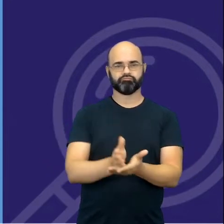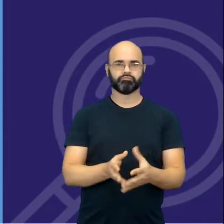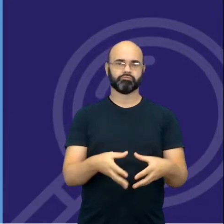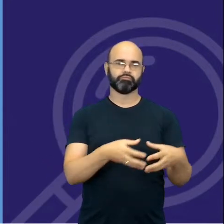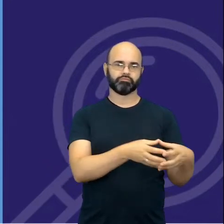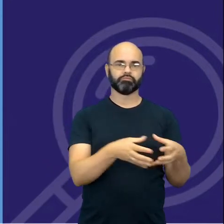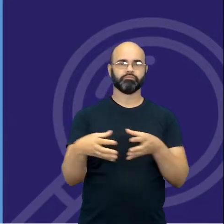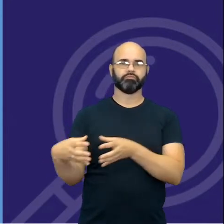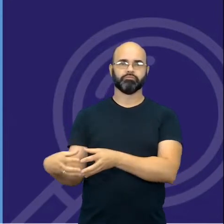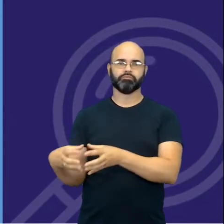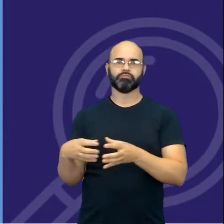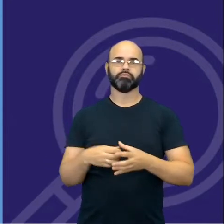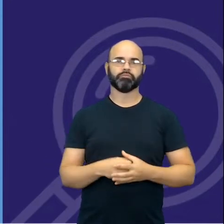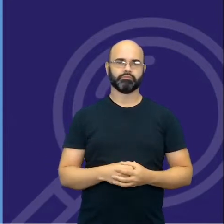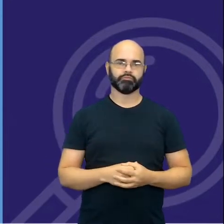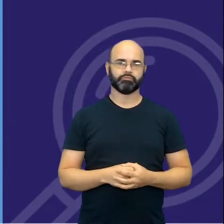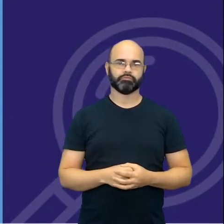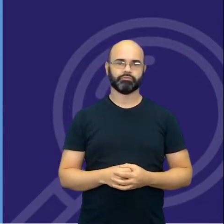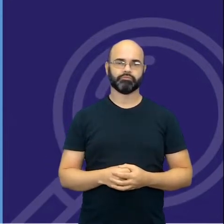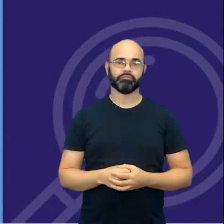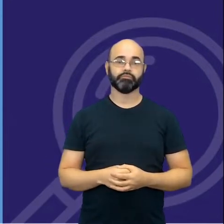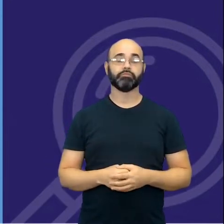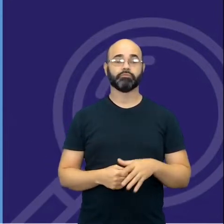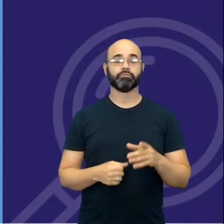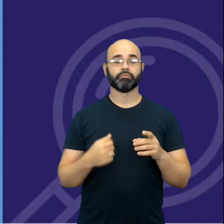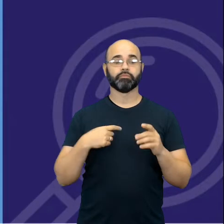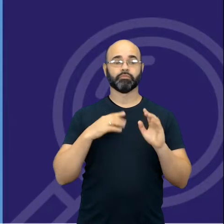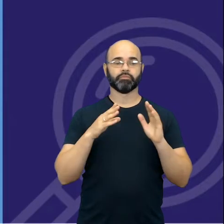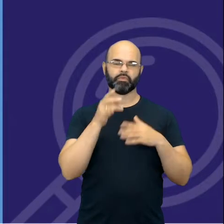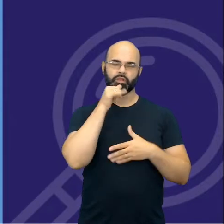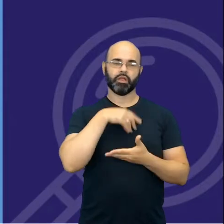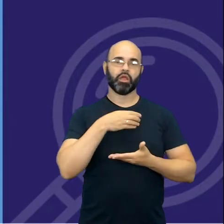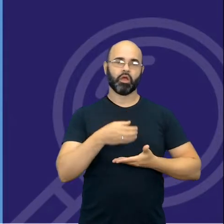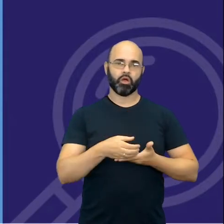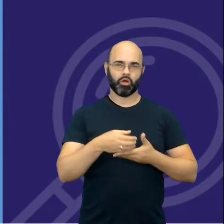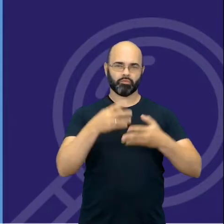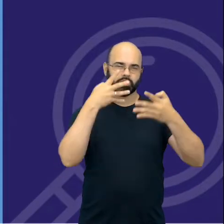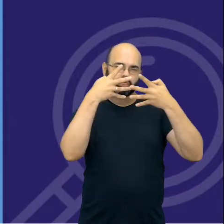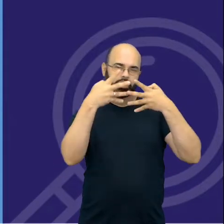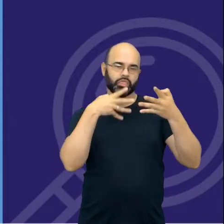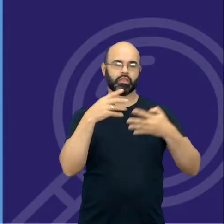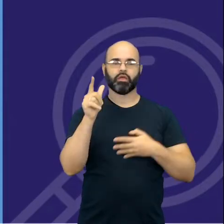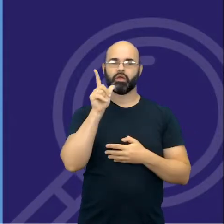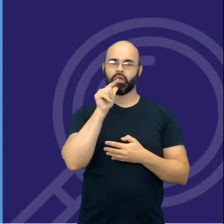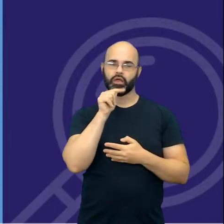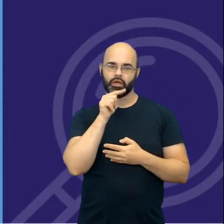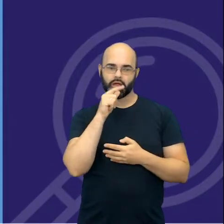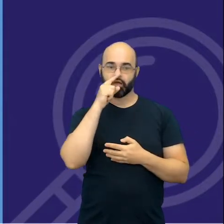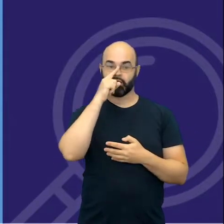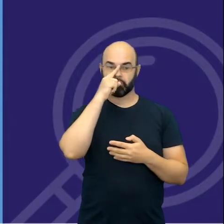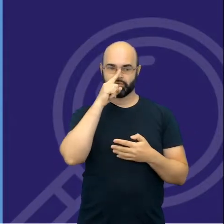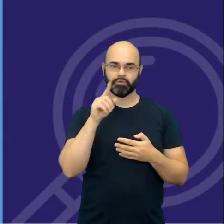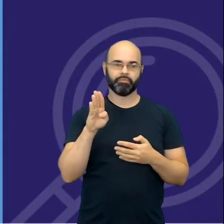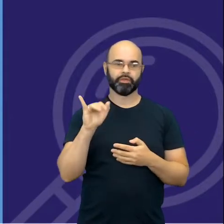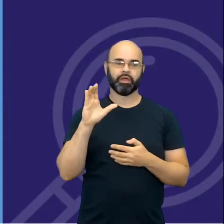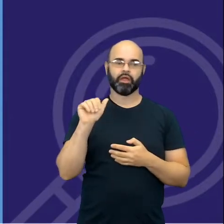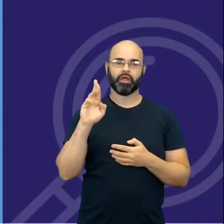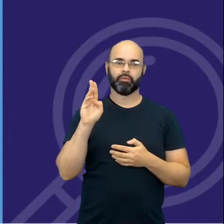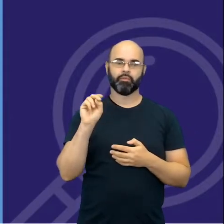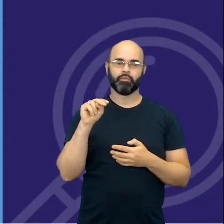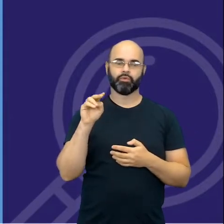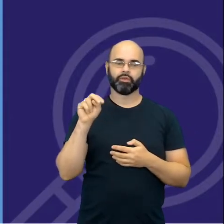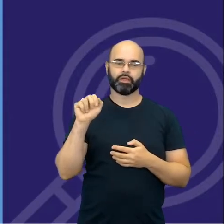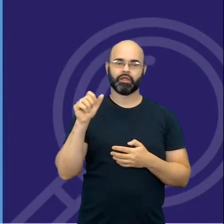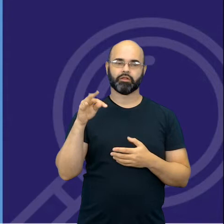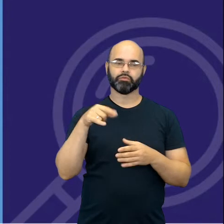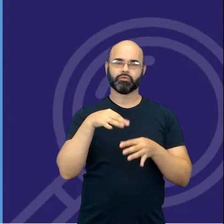com a outra metade depois. Bom, eu tenho um copo transparente, eu tenho água, eu tenho fenofitaleína, eu tenho bicarbonato, eu tenho canudo. O que vai